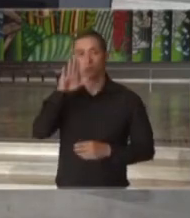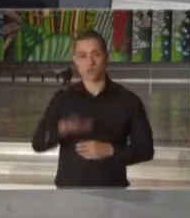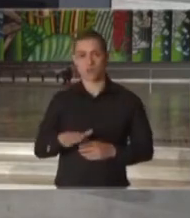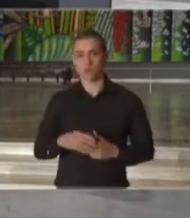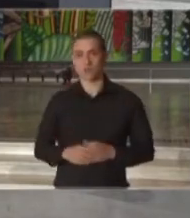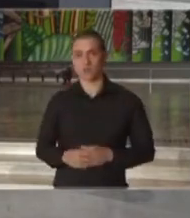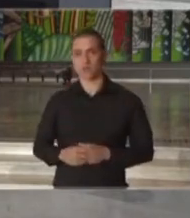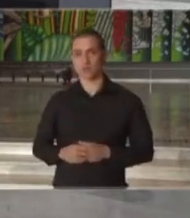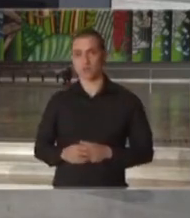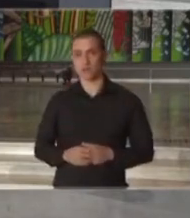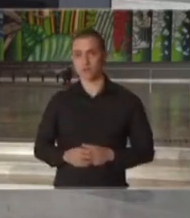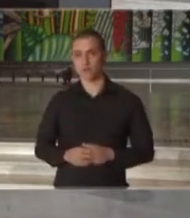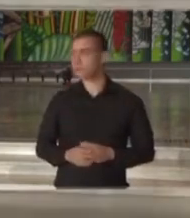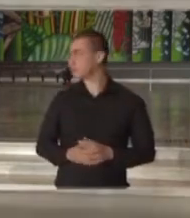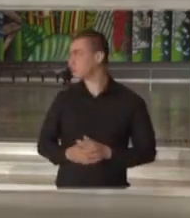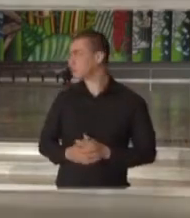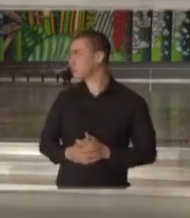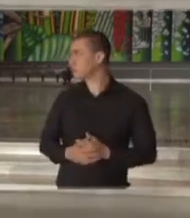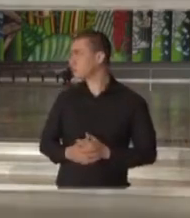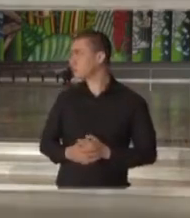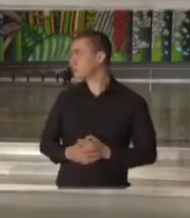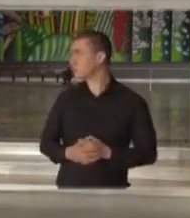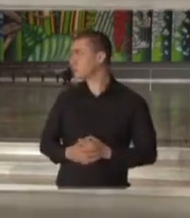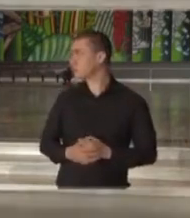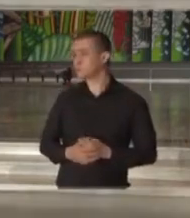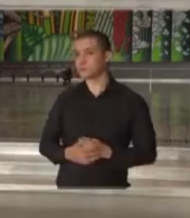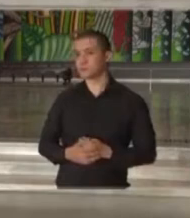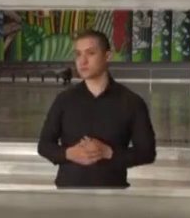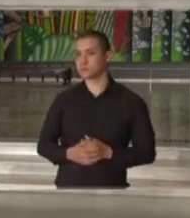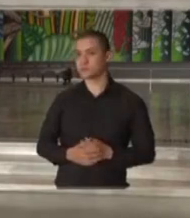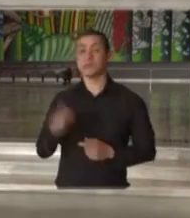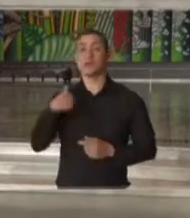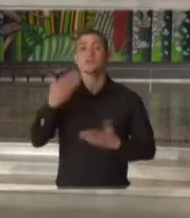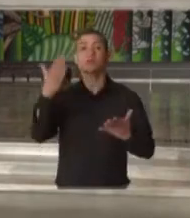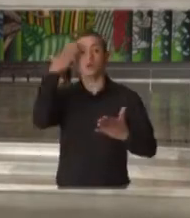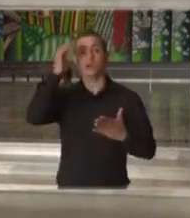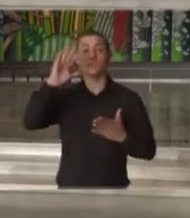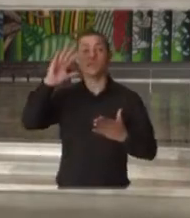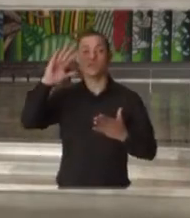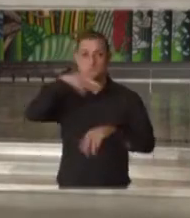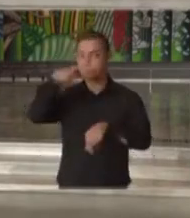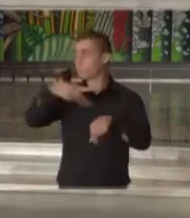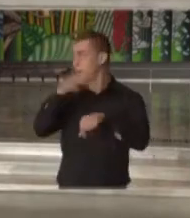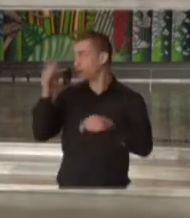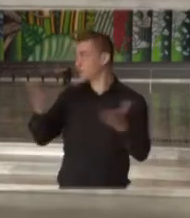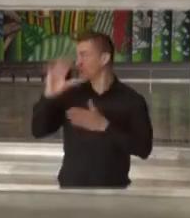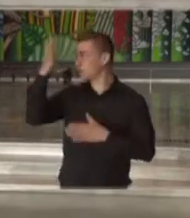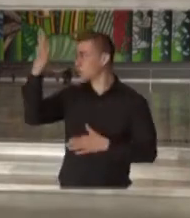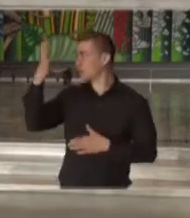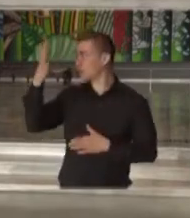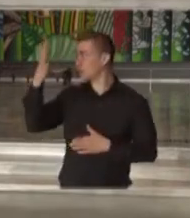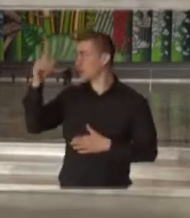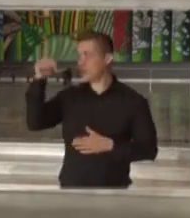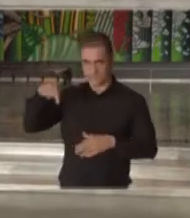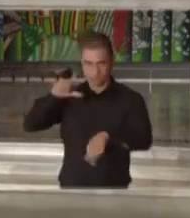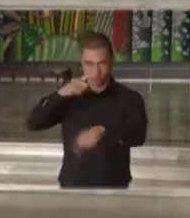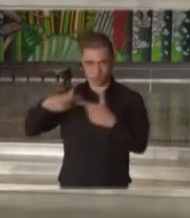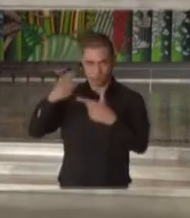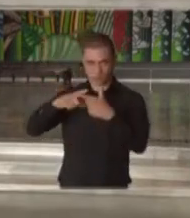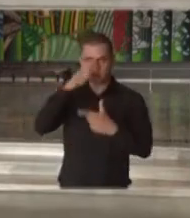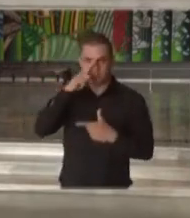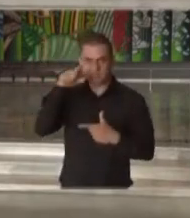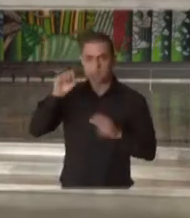gente. Dória, eu queria saber o que você acha de um lockdown total no país. Você acha que é uma medida que tem que ser imposta no país